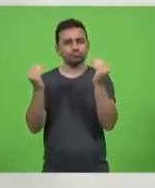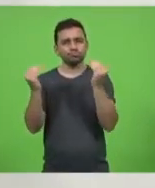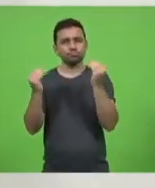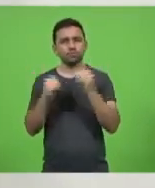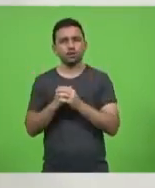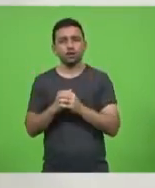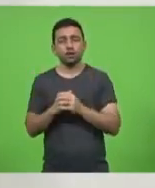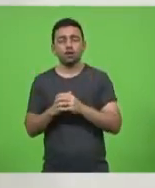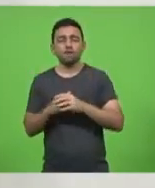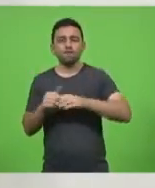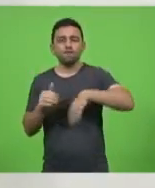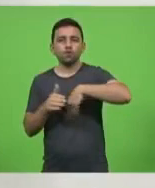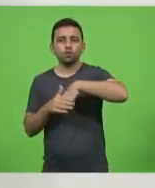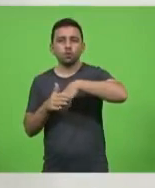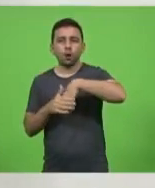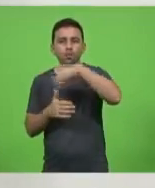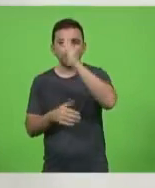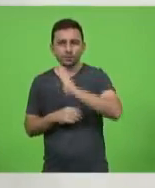o futebol brasileiro. Nós temos